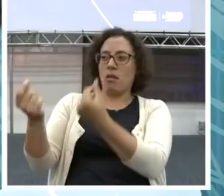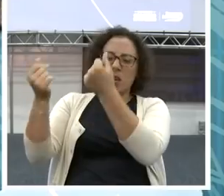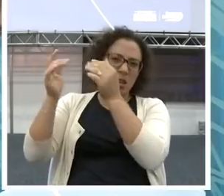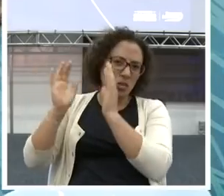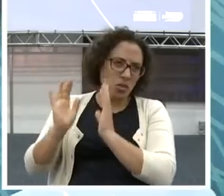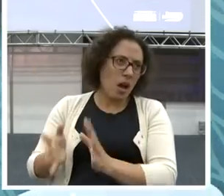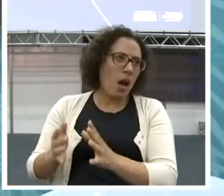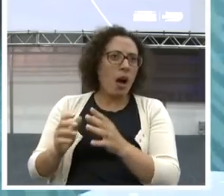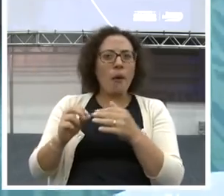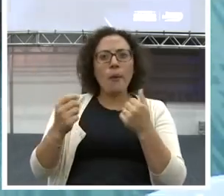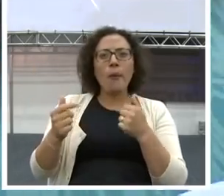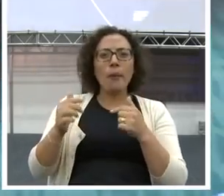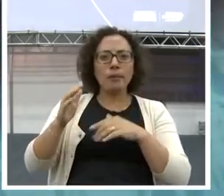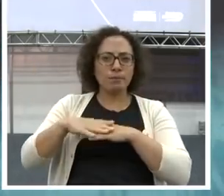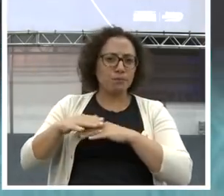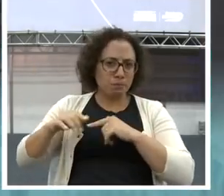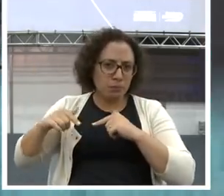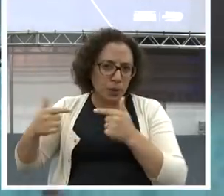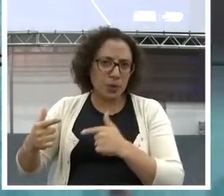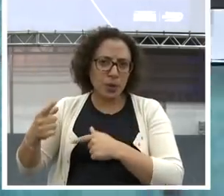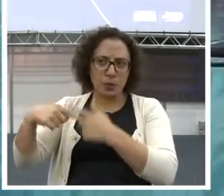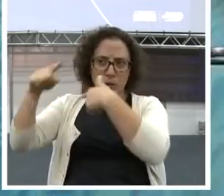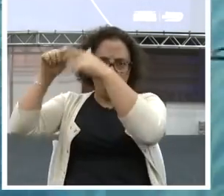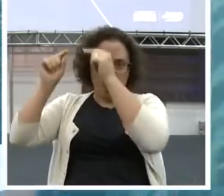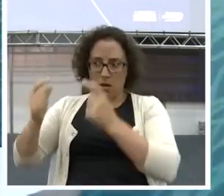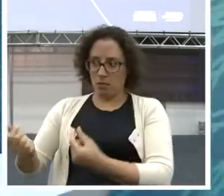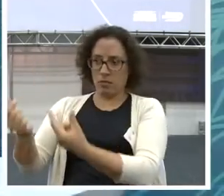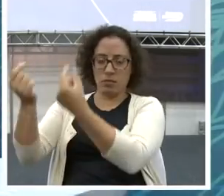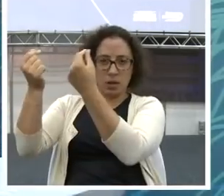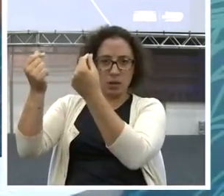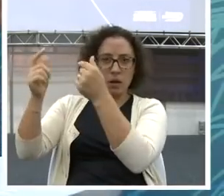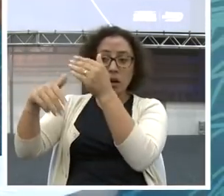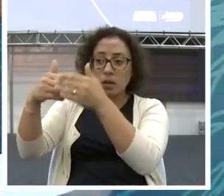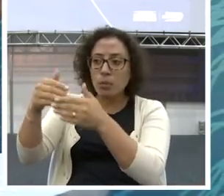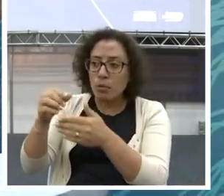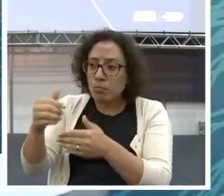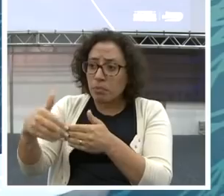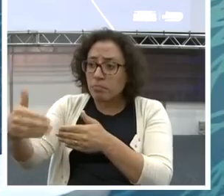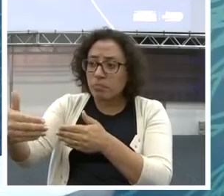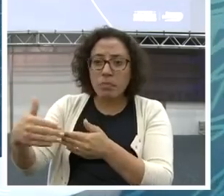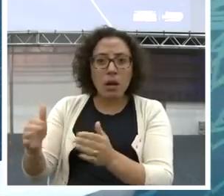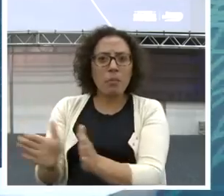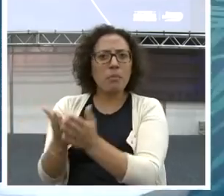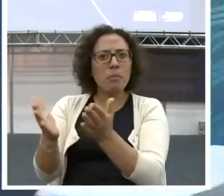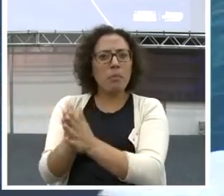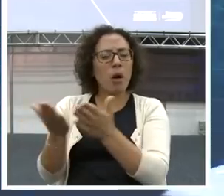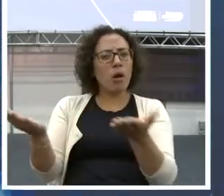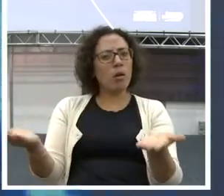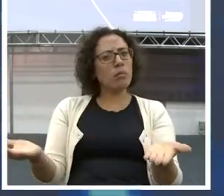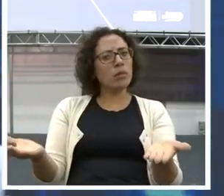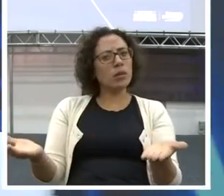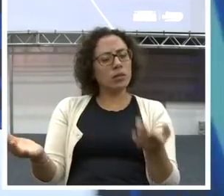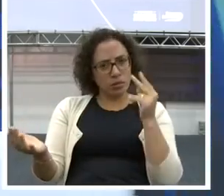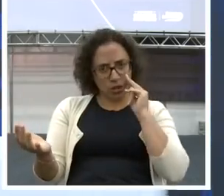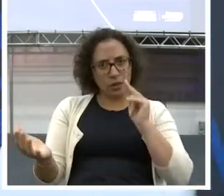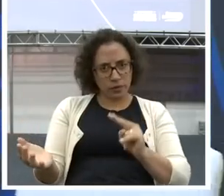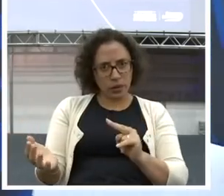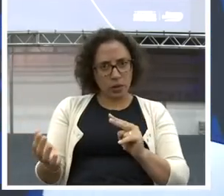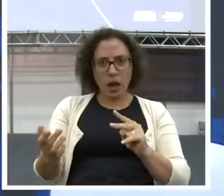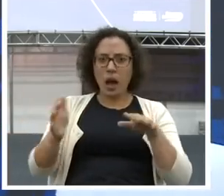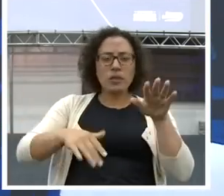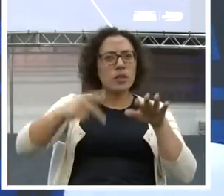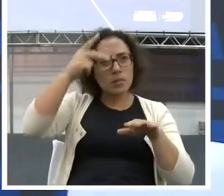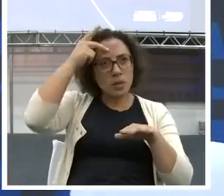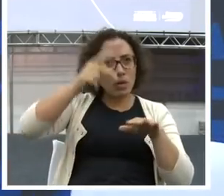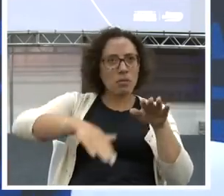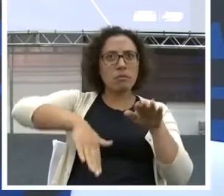empreendedores também. E que em pouco tempo depois. Eles ficam pobres. Você já viu pessoas que já teve altos e baixos da vida